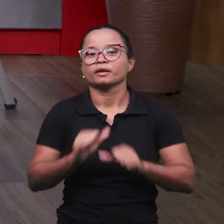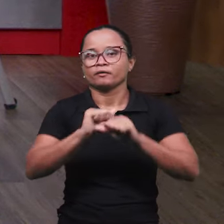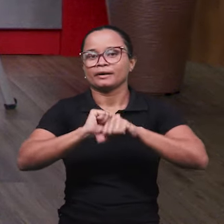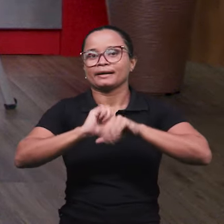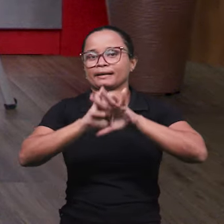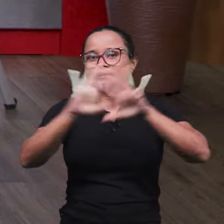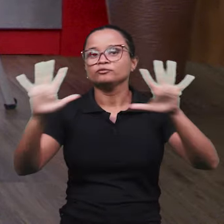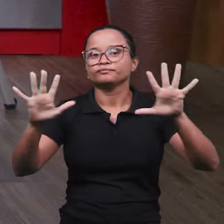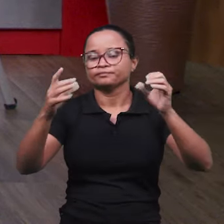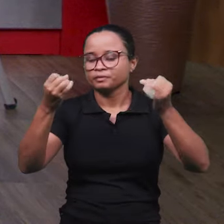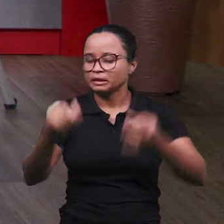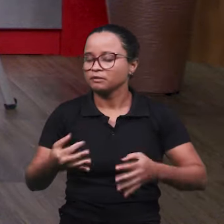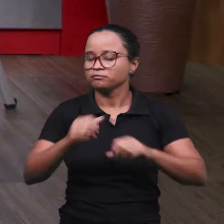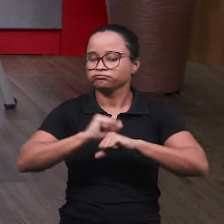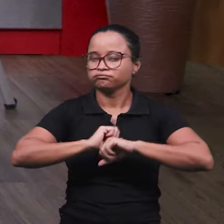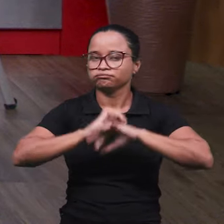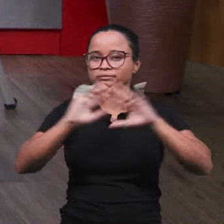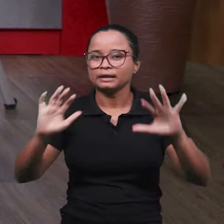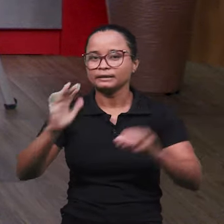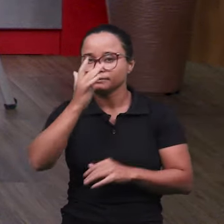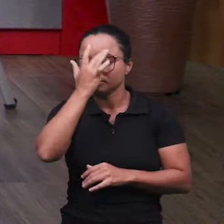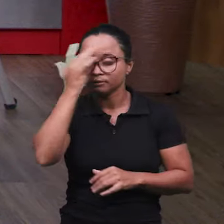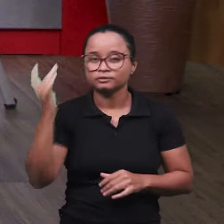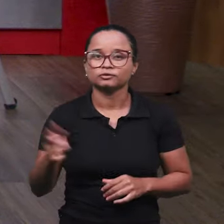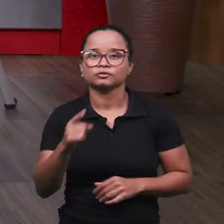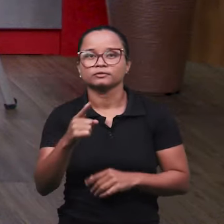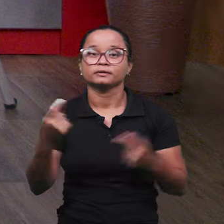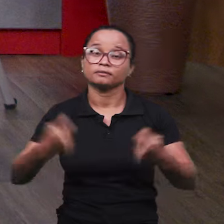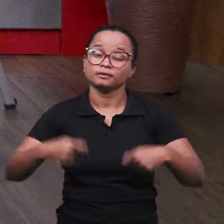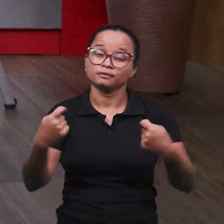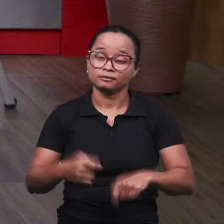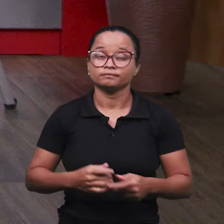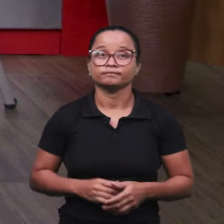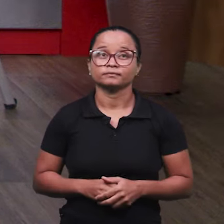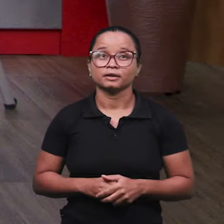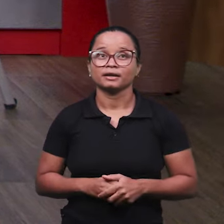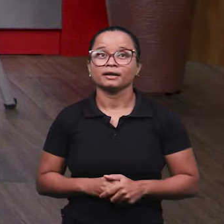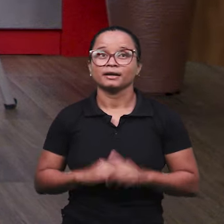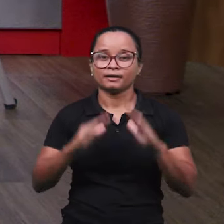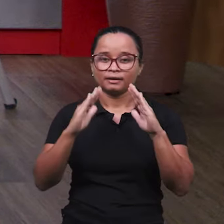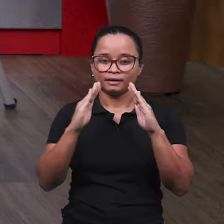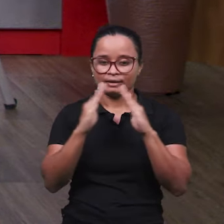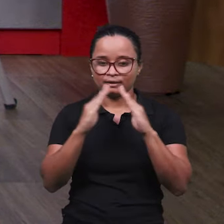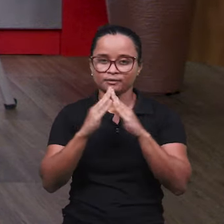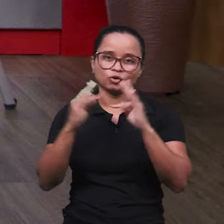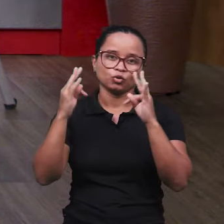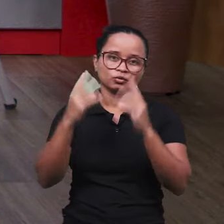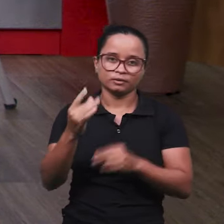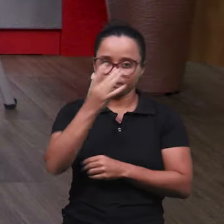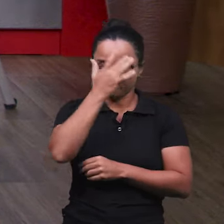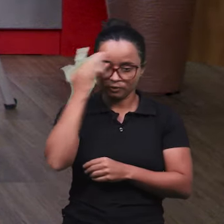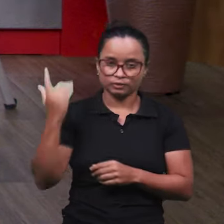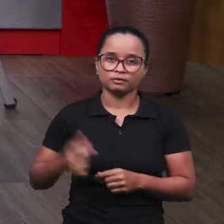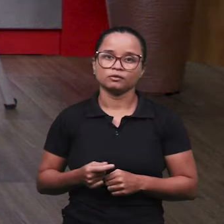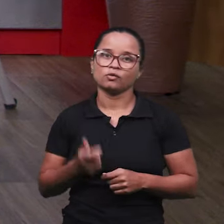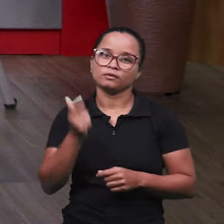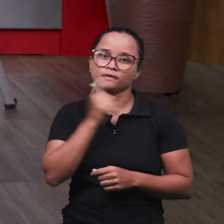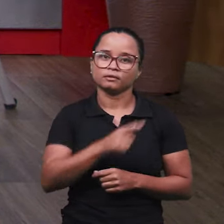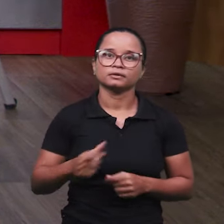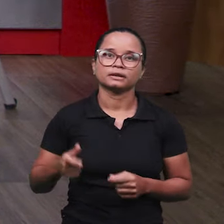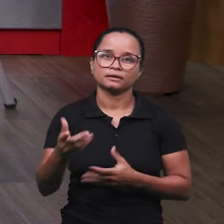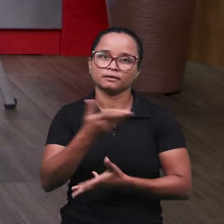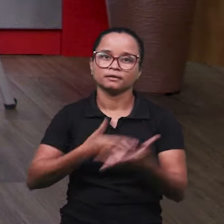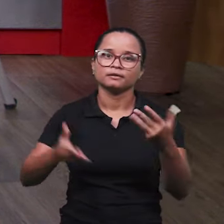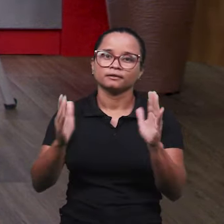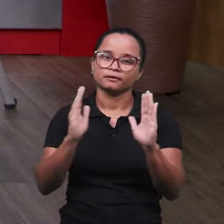bastante esclarecedor também para as pessoas que estão nessas condições. Que acontece em toda casa. Acontece com todo mundo. Todo mundo está sujeito a passar por essas